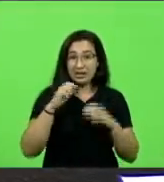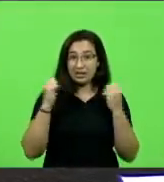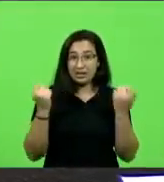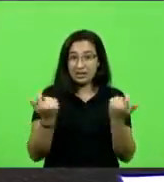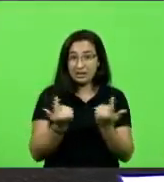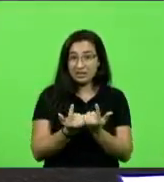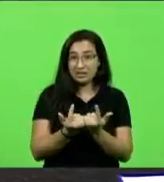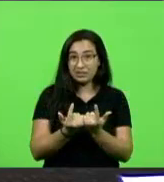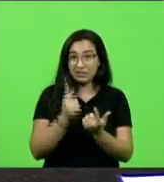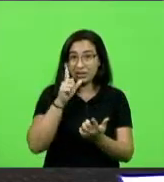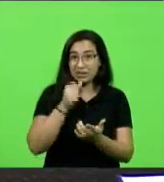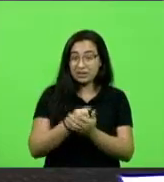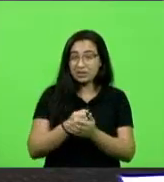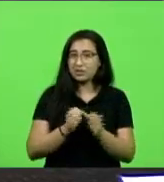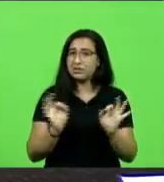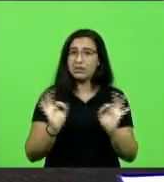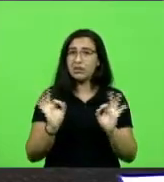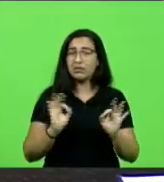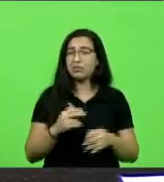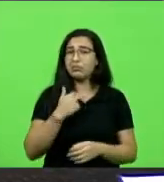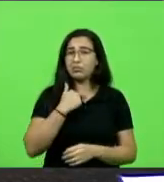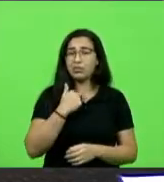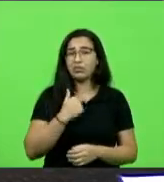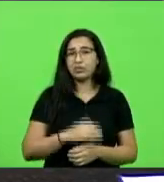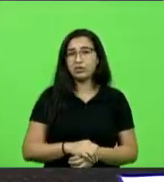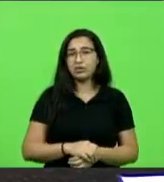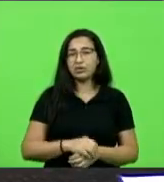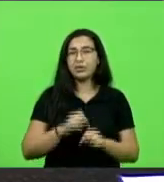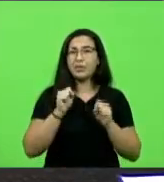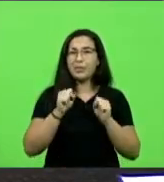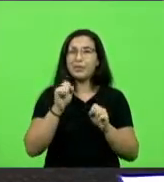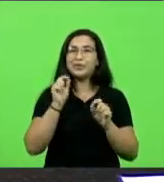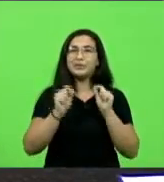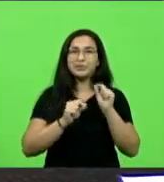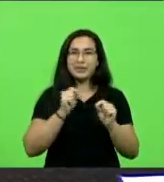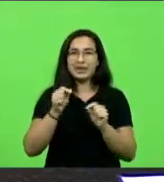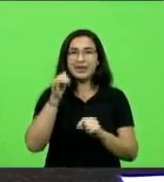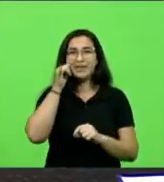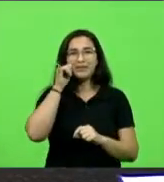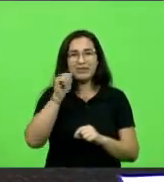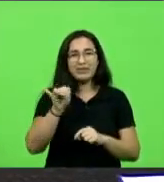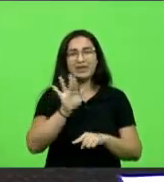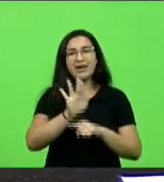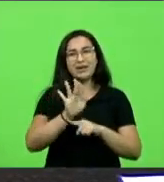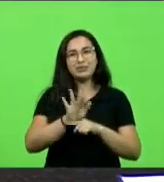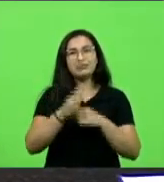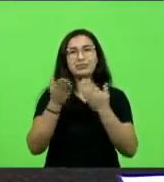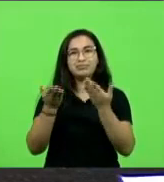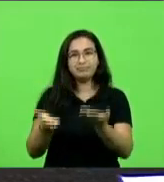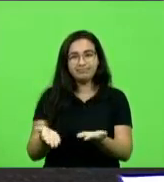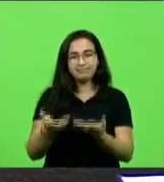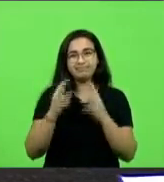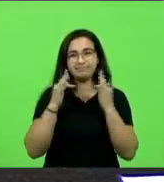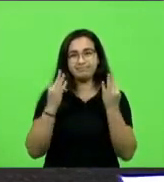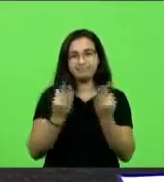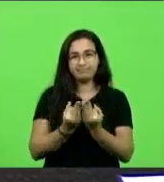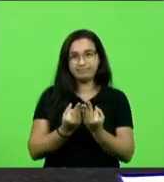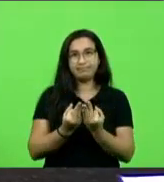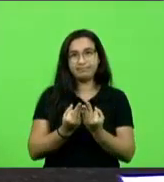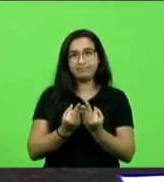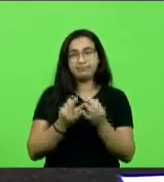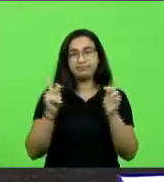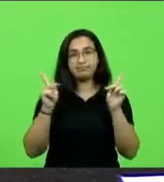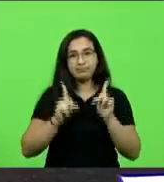Mas essa assembleia pode desatrapalhar. Essa assembleia pode dar um presente a essas famílias. Que é a calma e a paz de